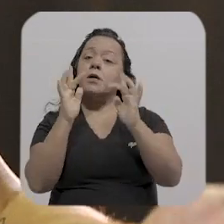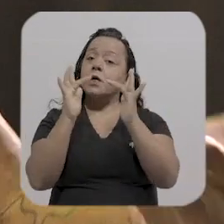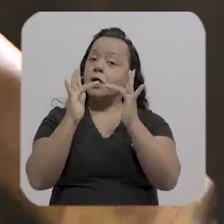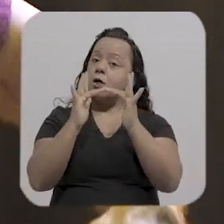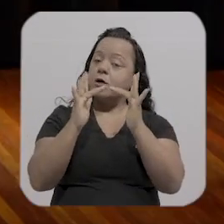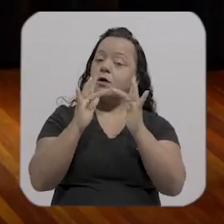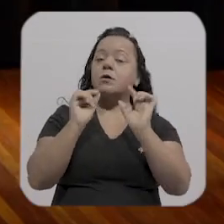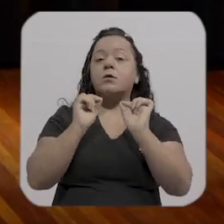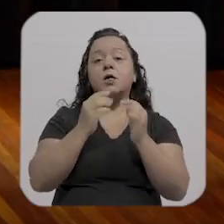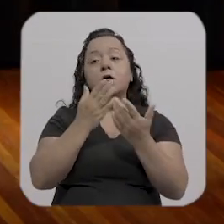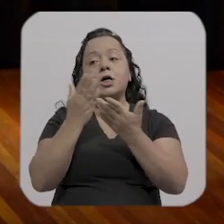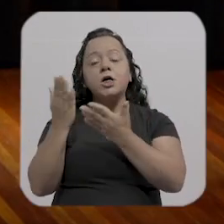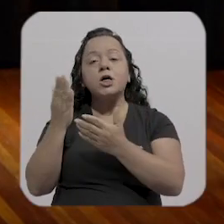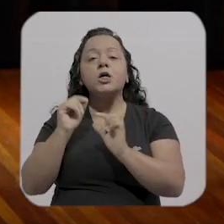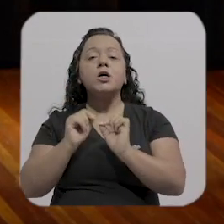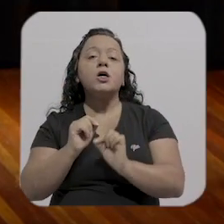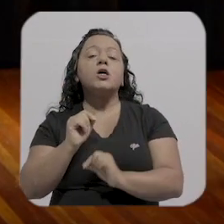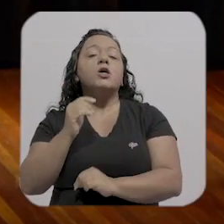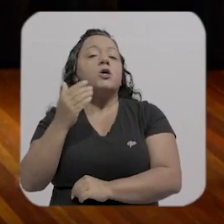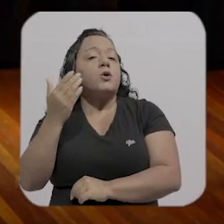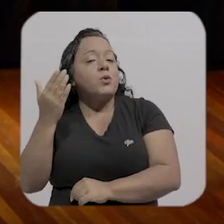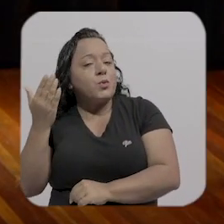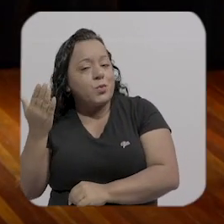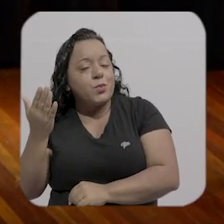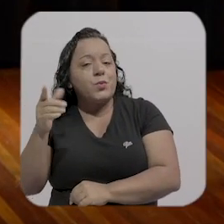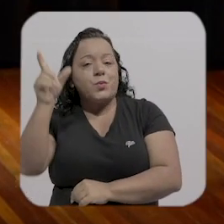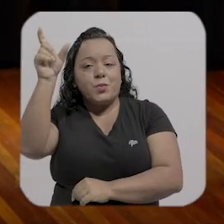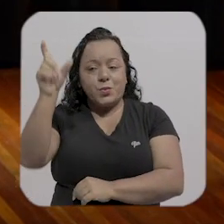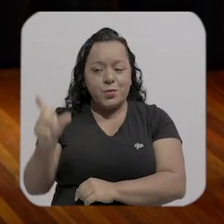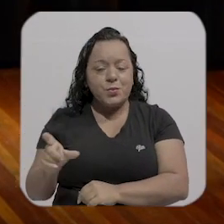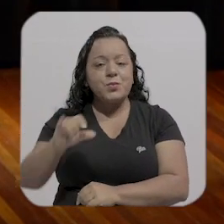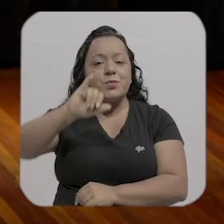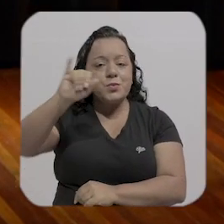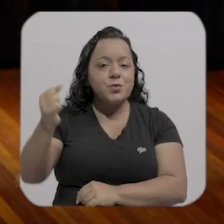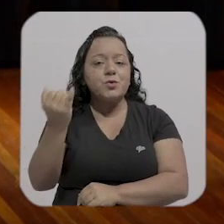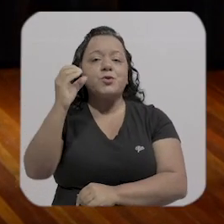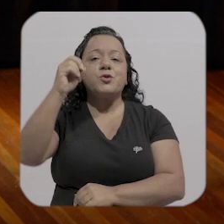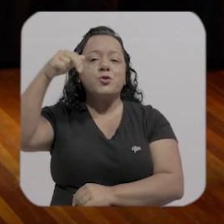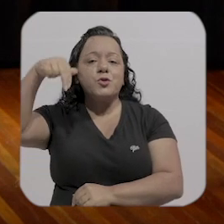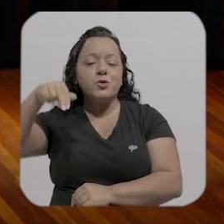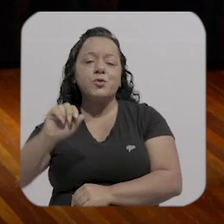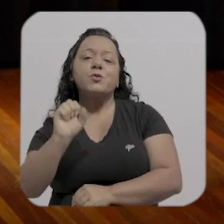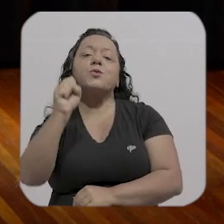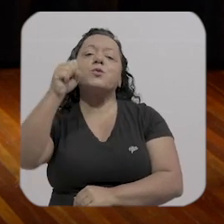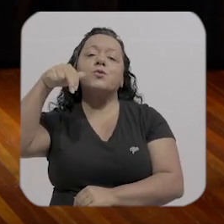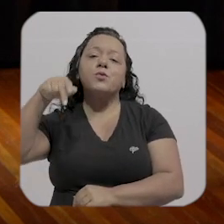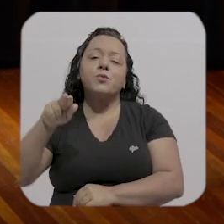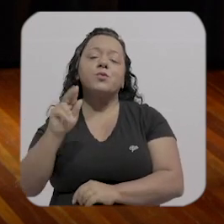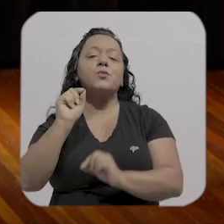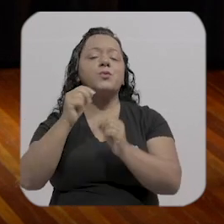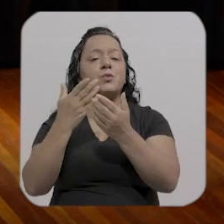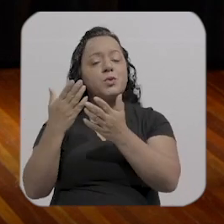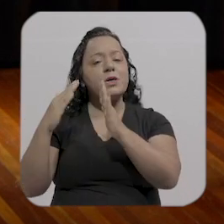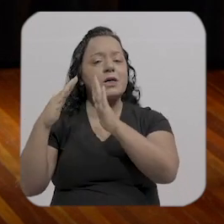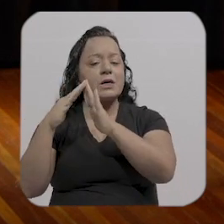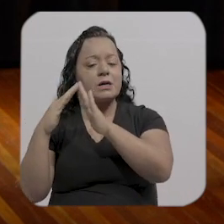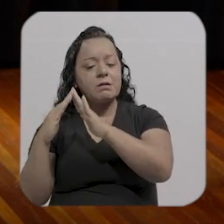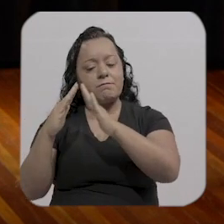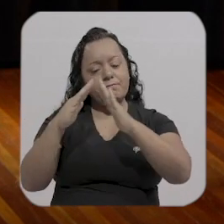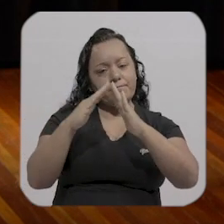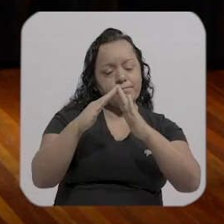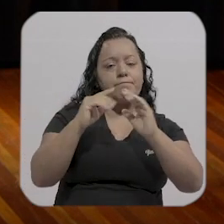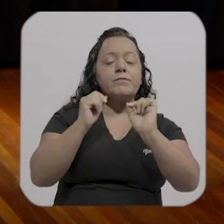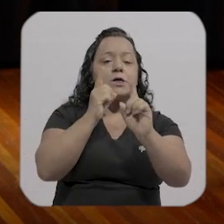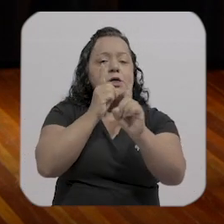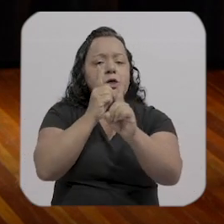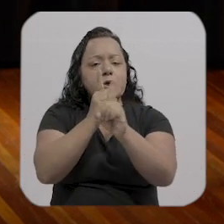contato com o Bubu Johnson na casa que era do lado de casa, da casa que eu cresci aqui em Porto Velho, nesses